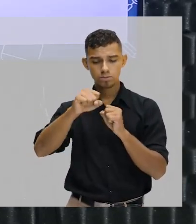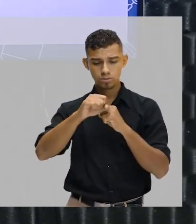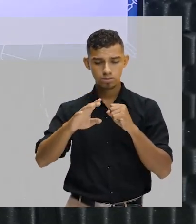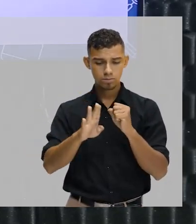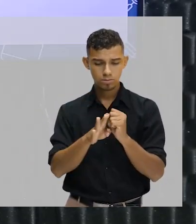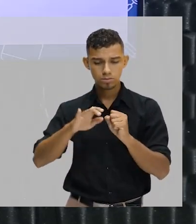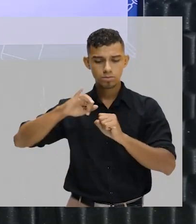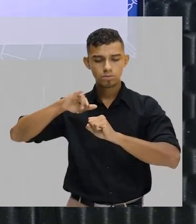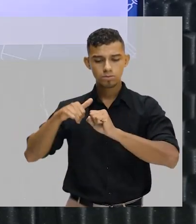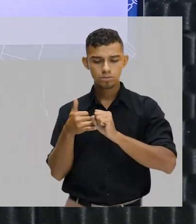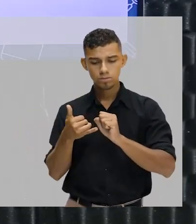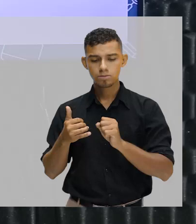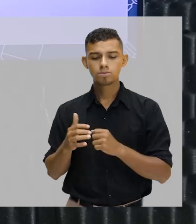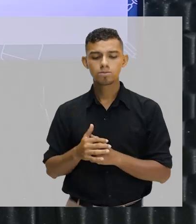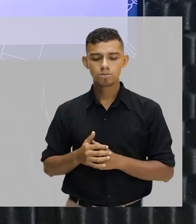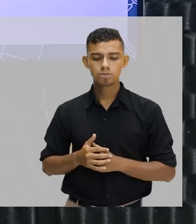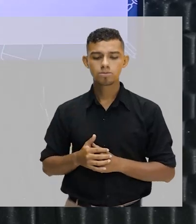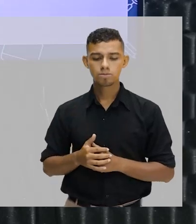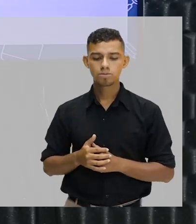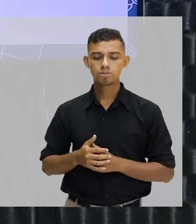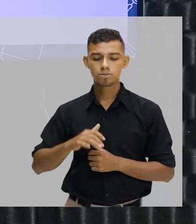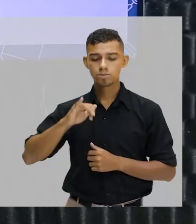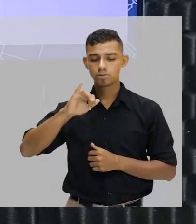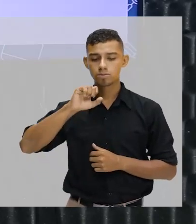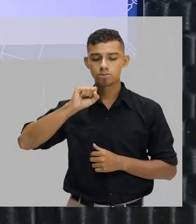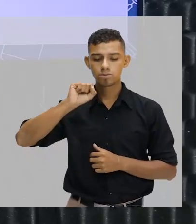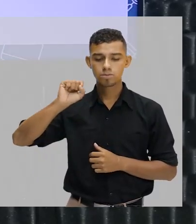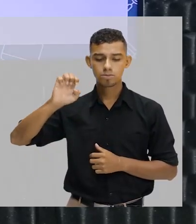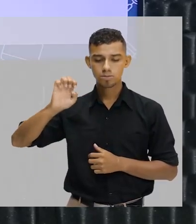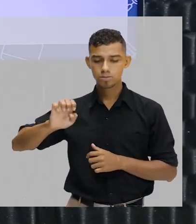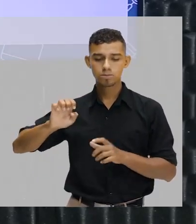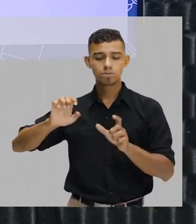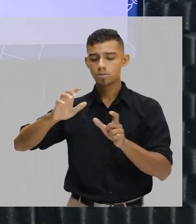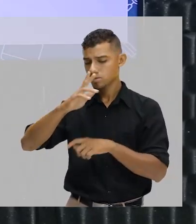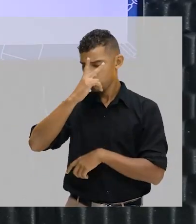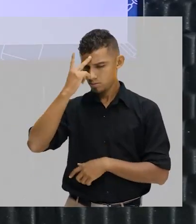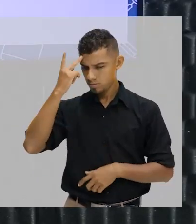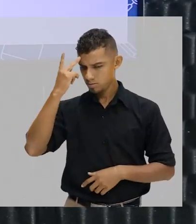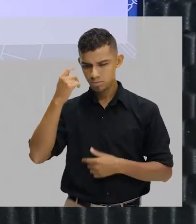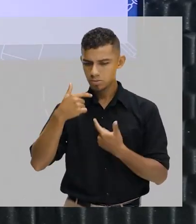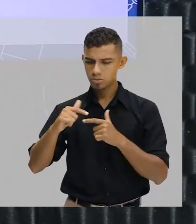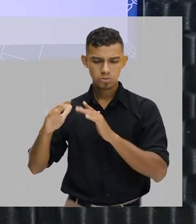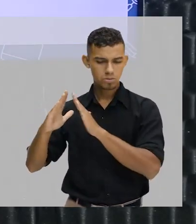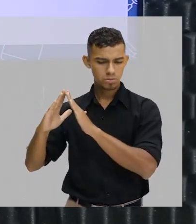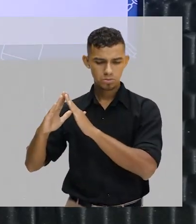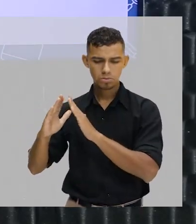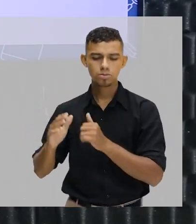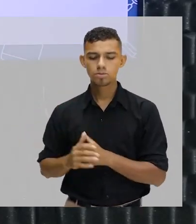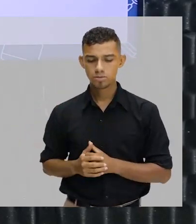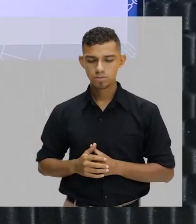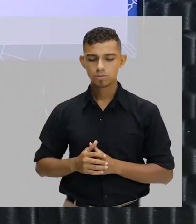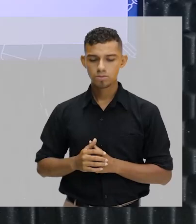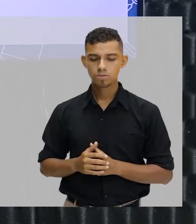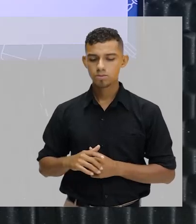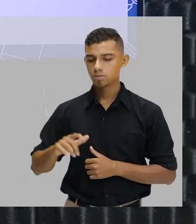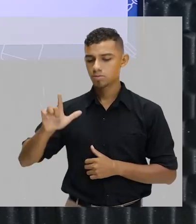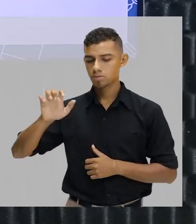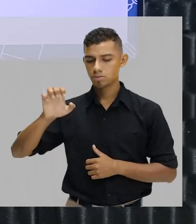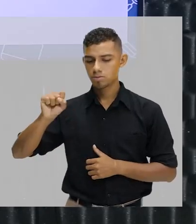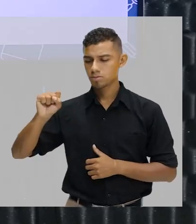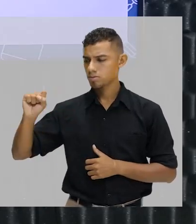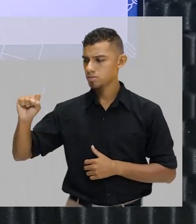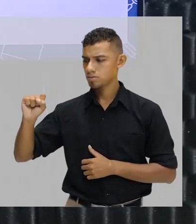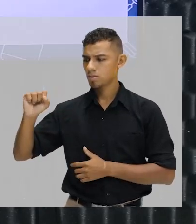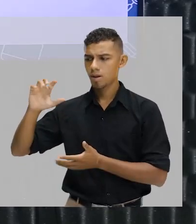um adjetivo. Homeless é a pessoa sem teto. Less é um sufixo que dá a ideia de falta